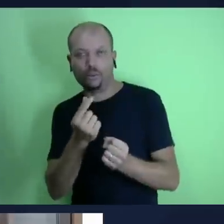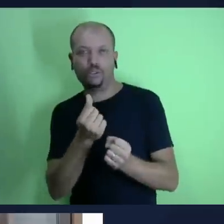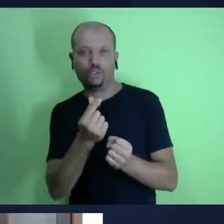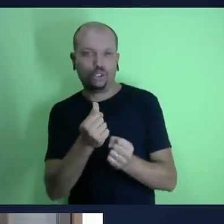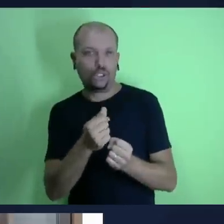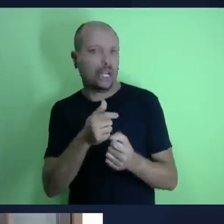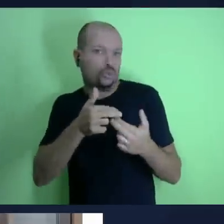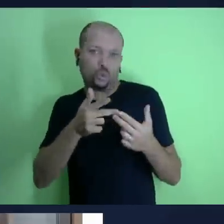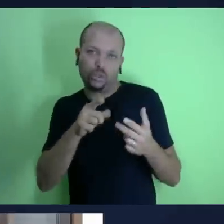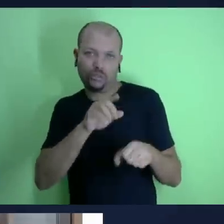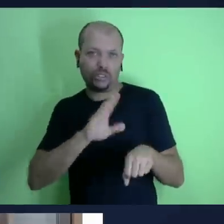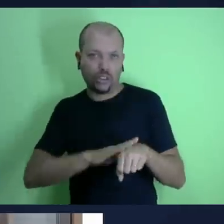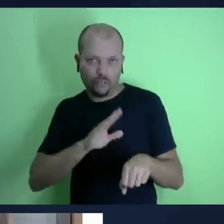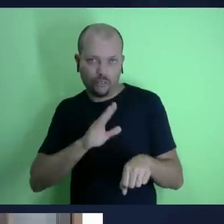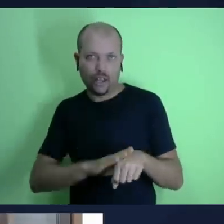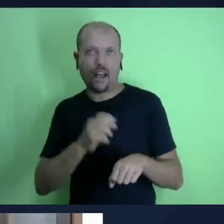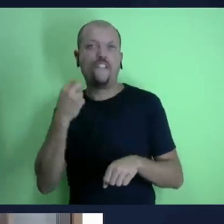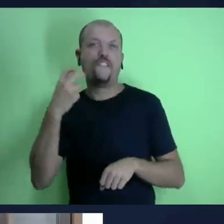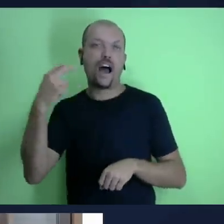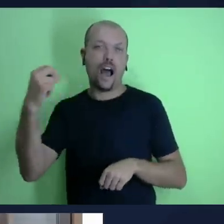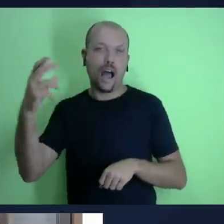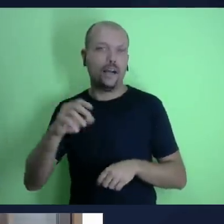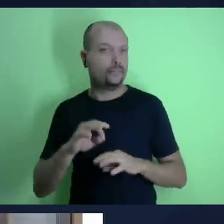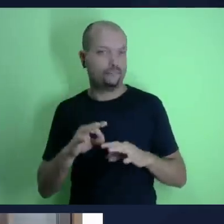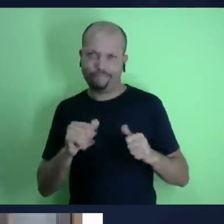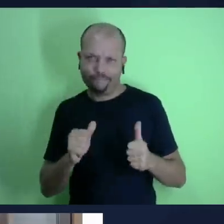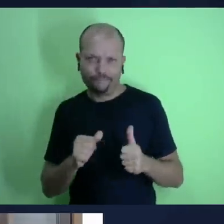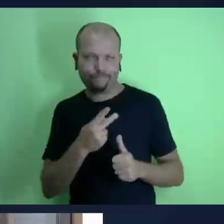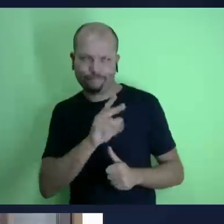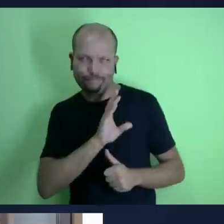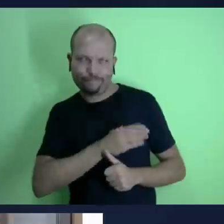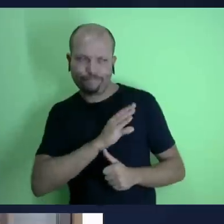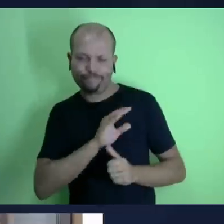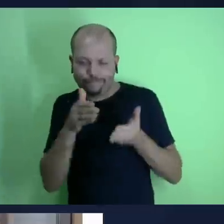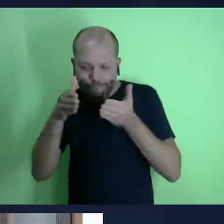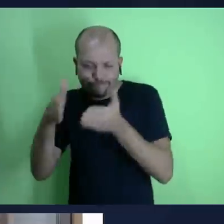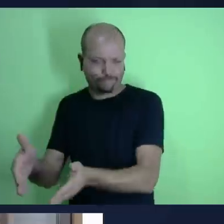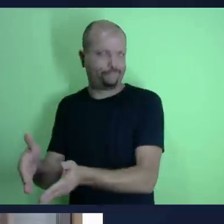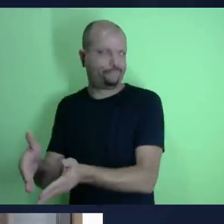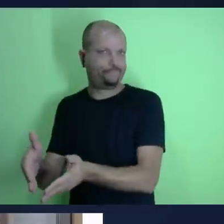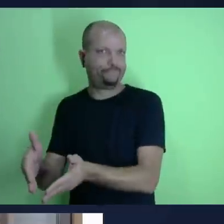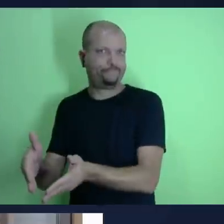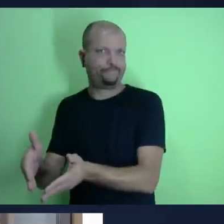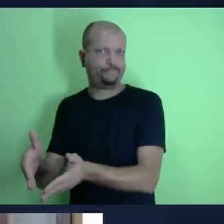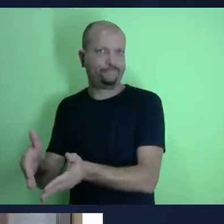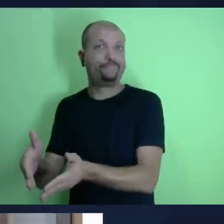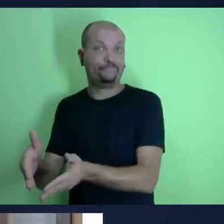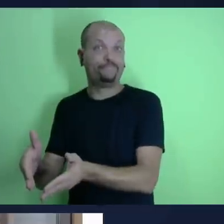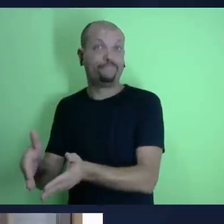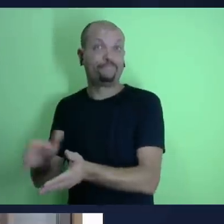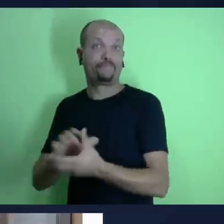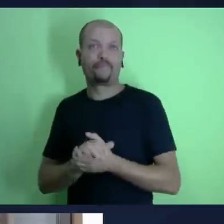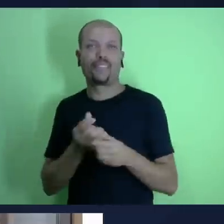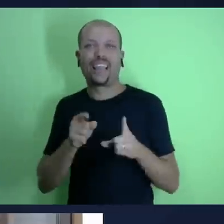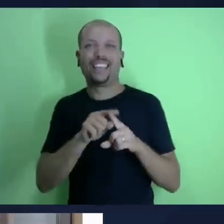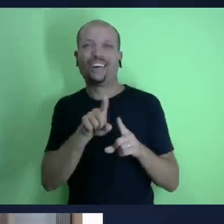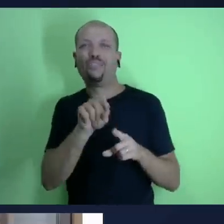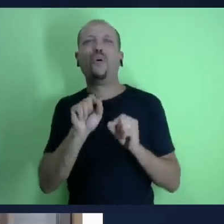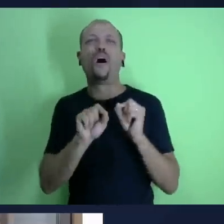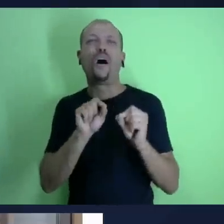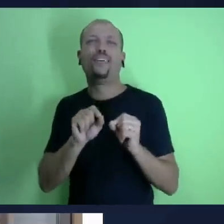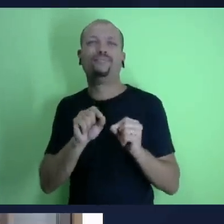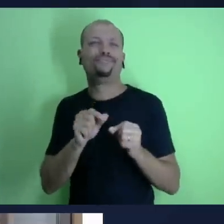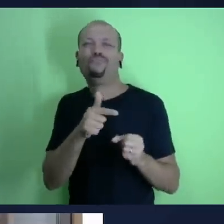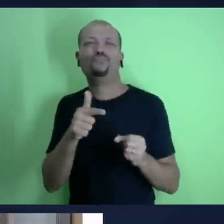você não vai ter espaço né você não vai ter espaço de todo o seu coração de todo o a sua alma porque você está numa